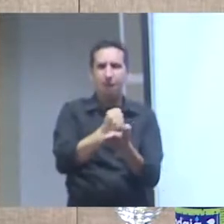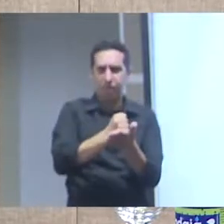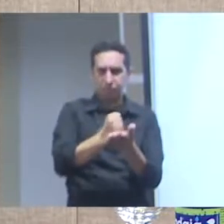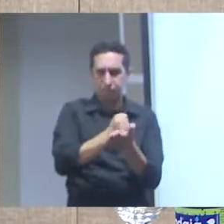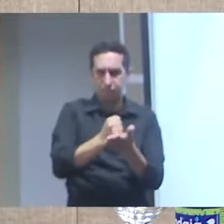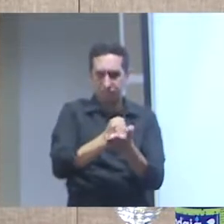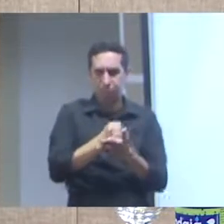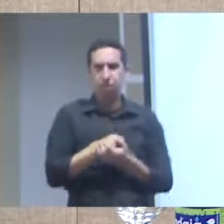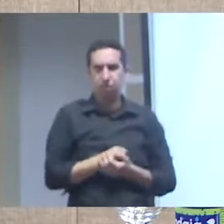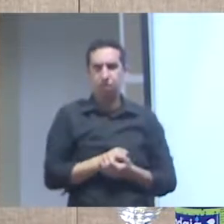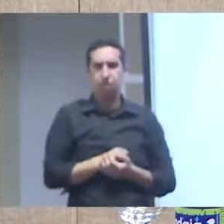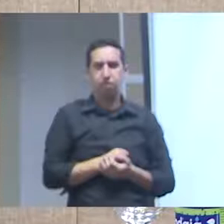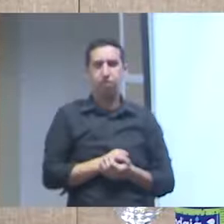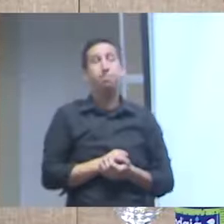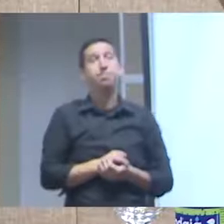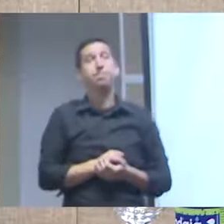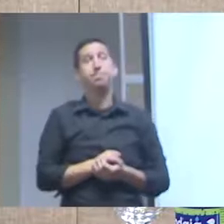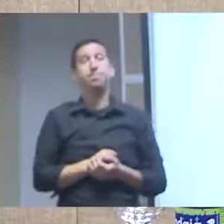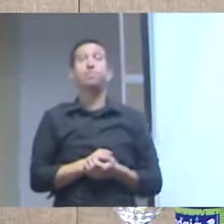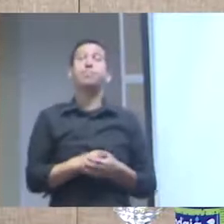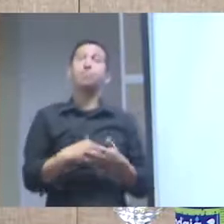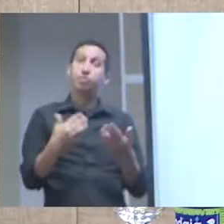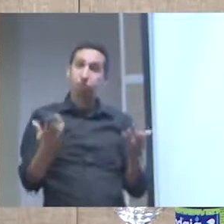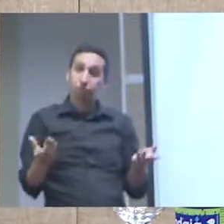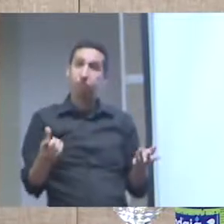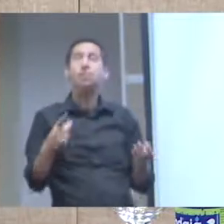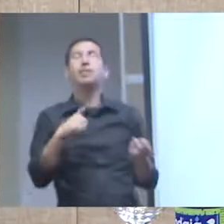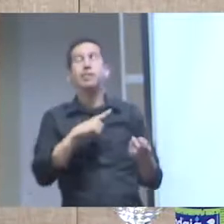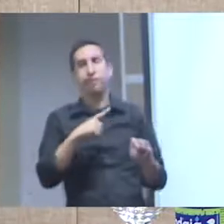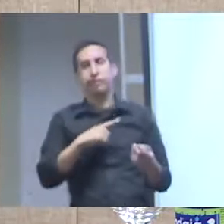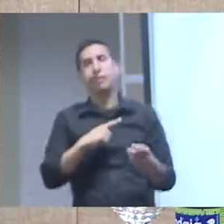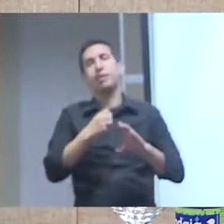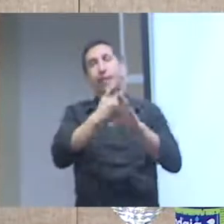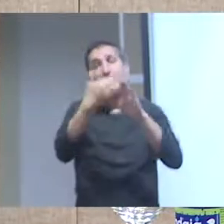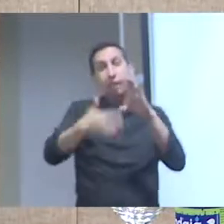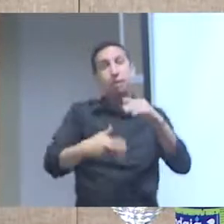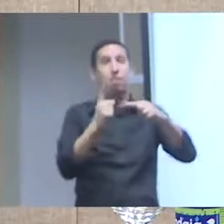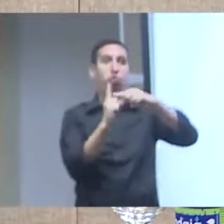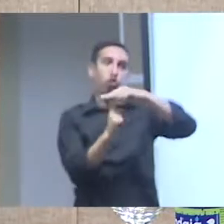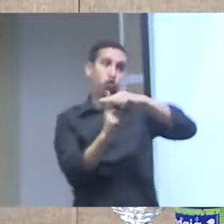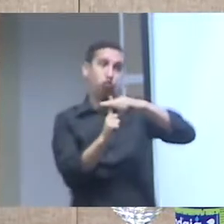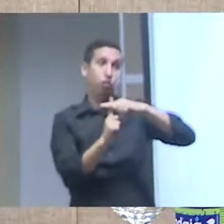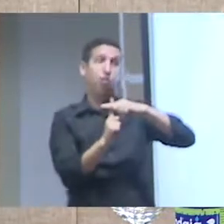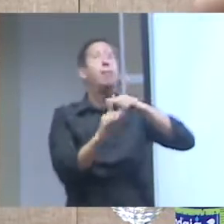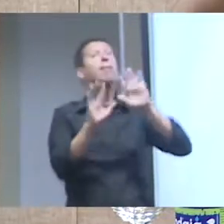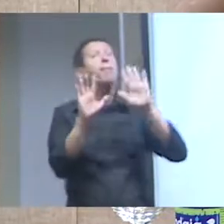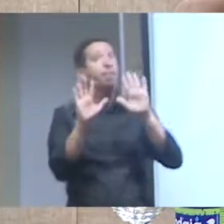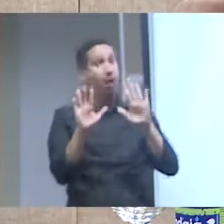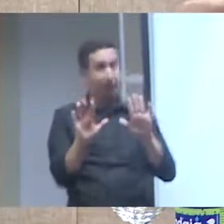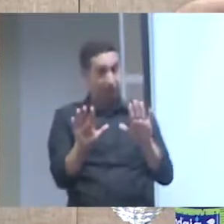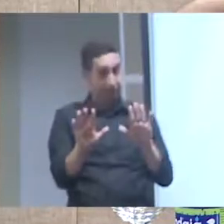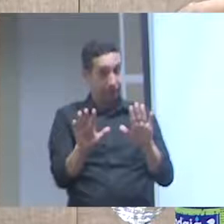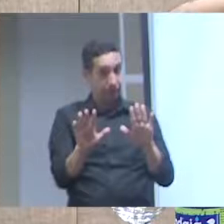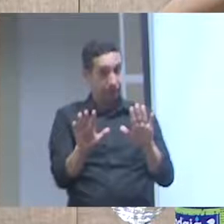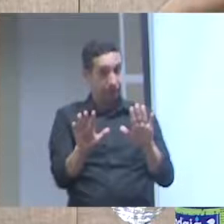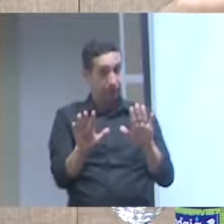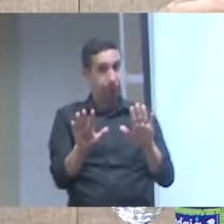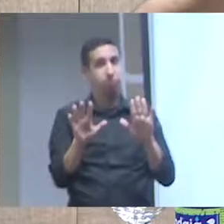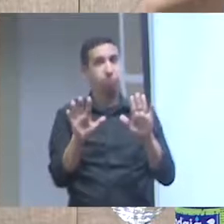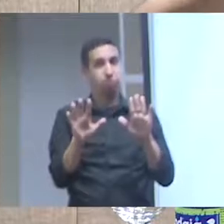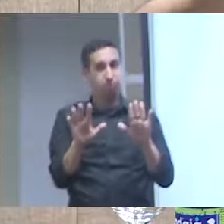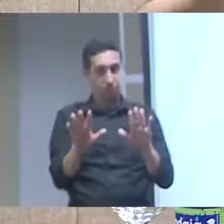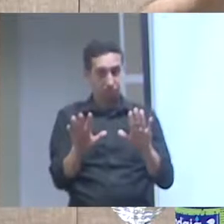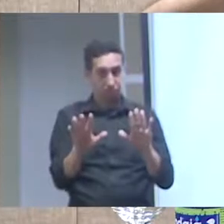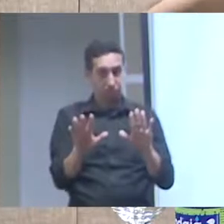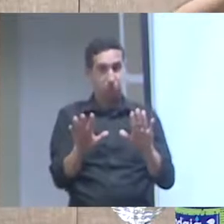características que são positivas contudo uma quando a visualização é uma visualização da